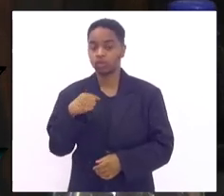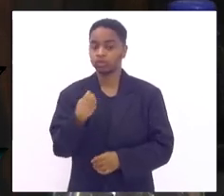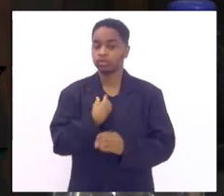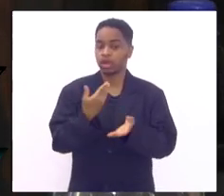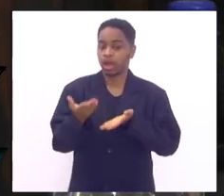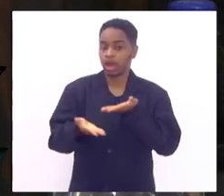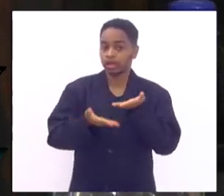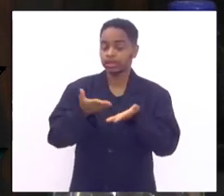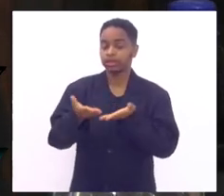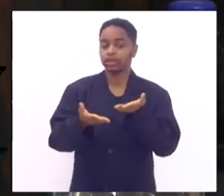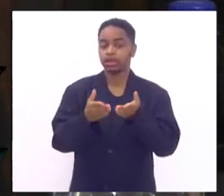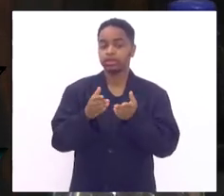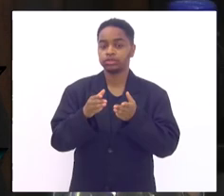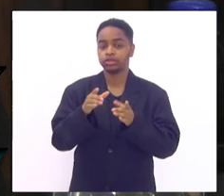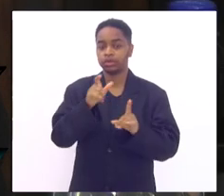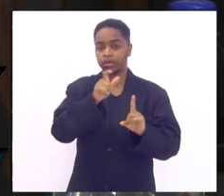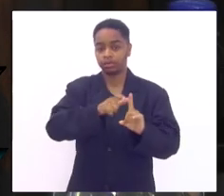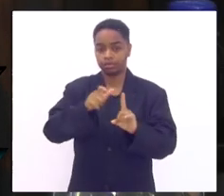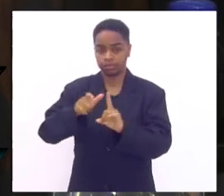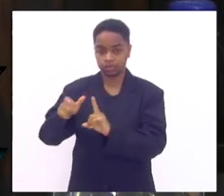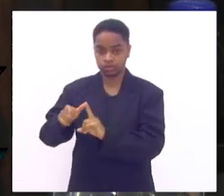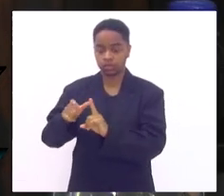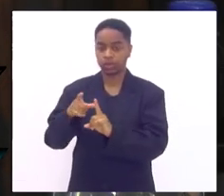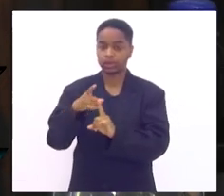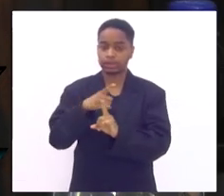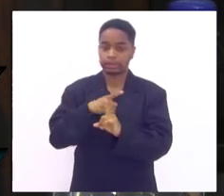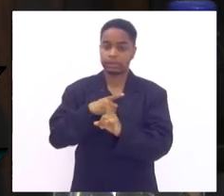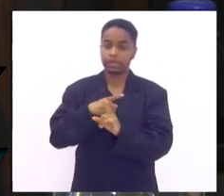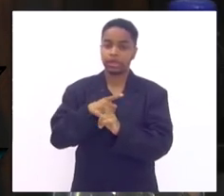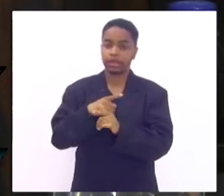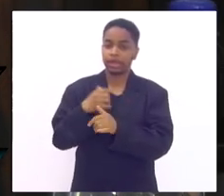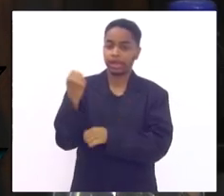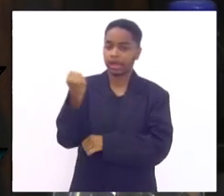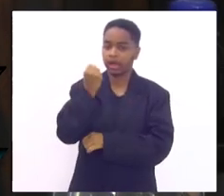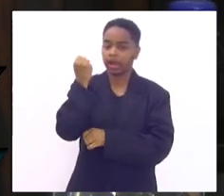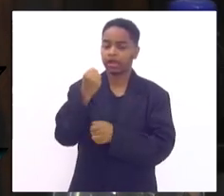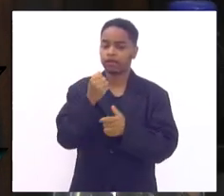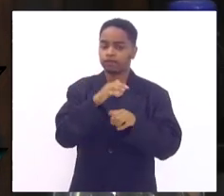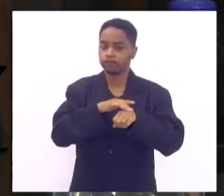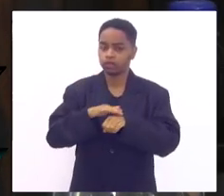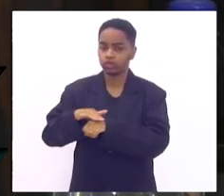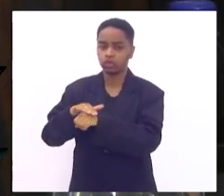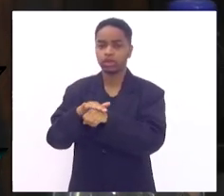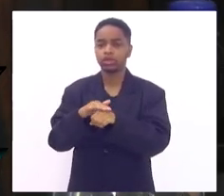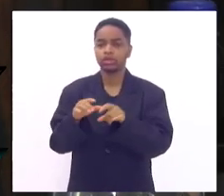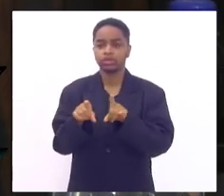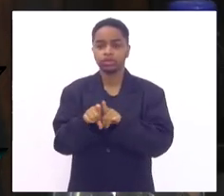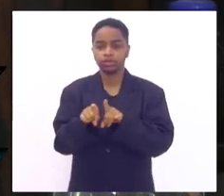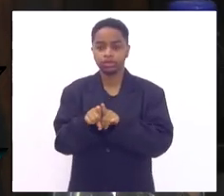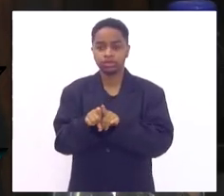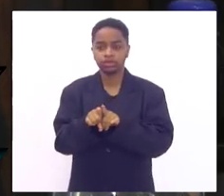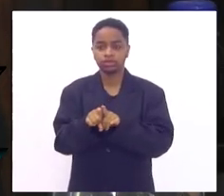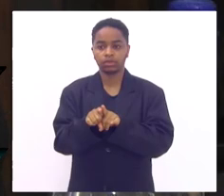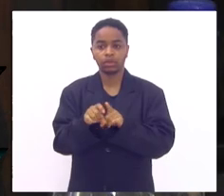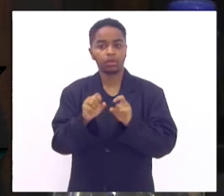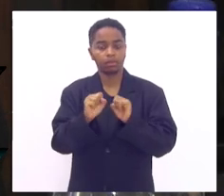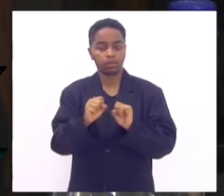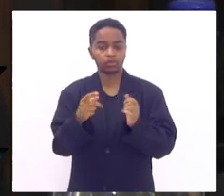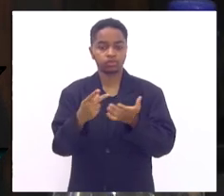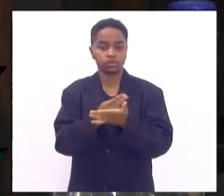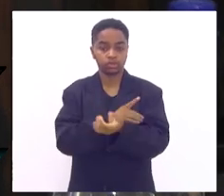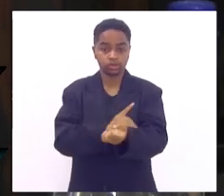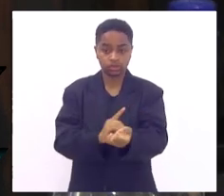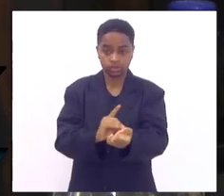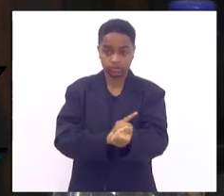infecção generalizada septicemia que fazem descompensar uma simples infecção urinária pode levar a descompensação do diabetes